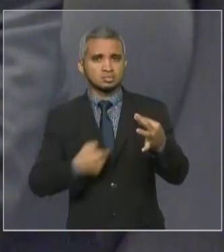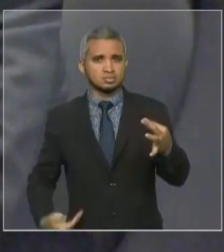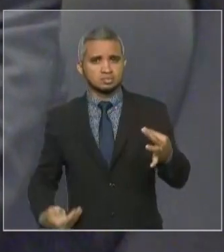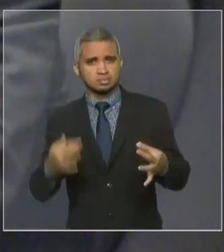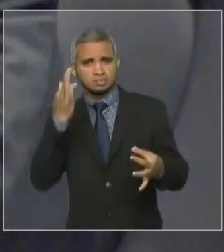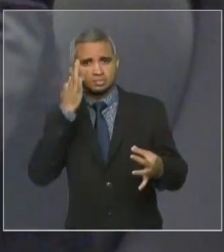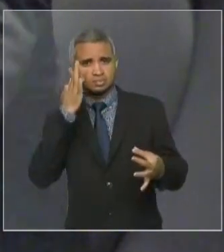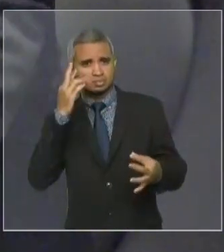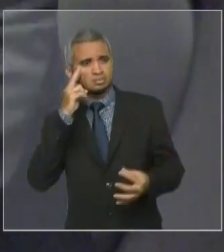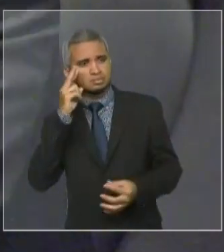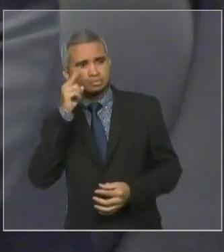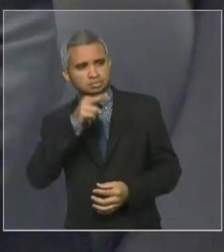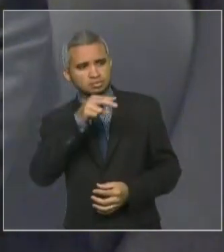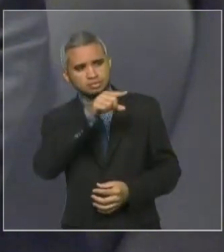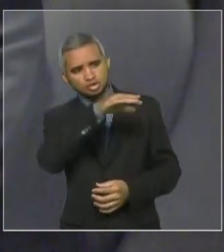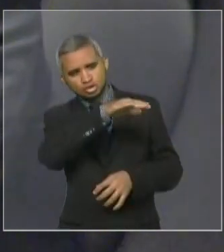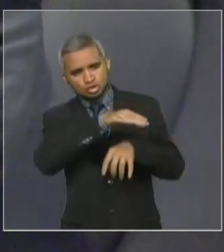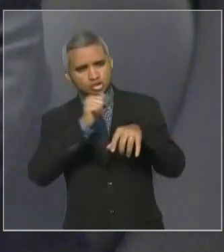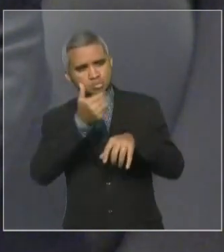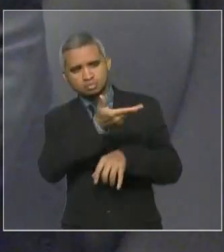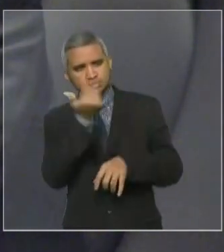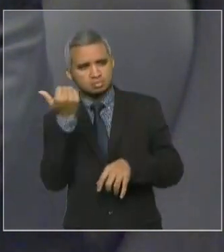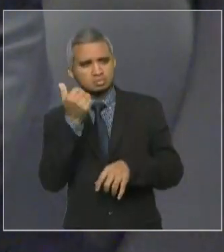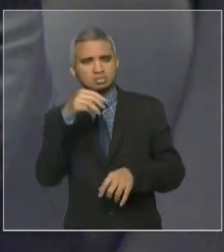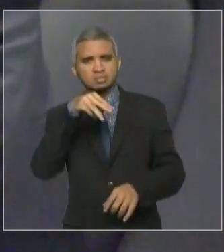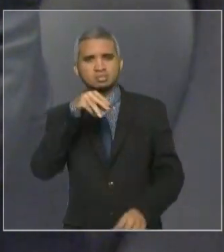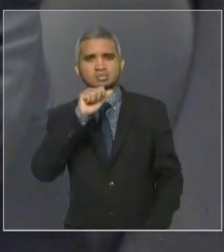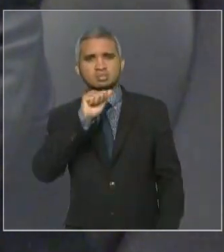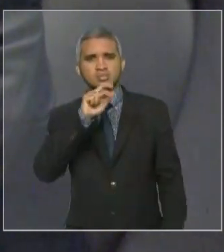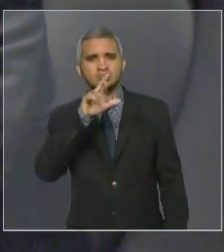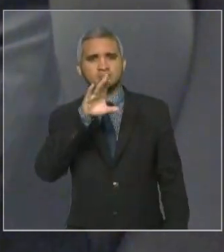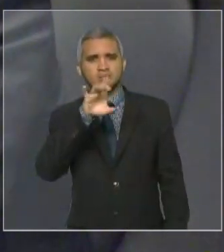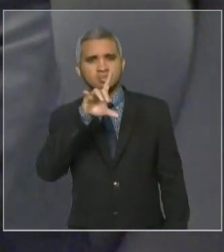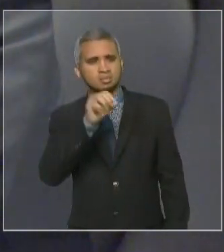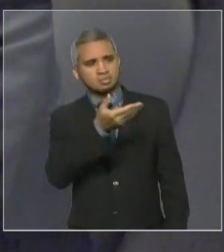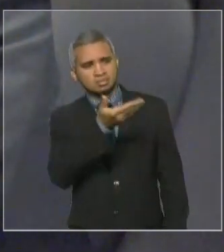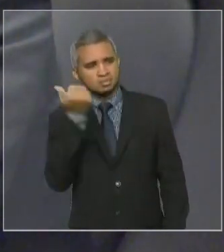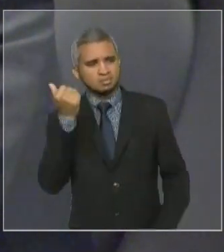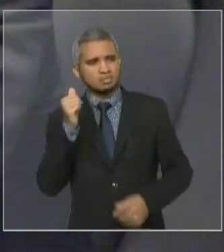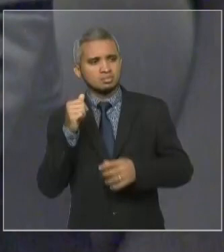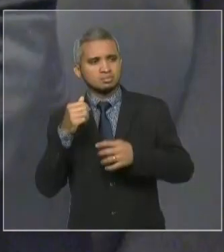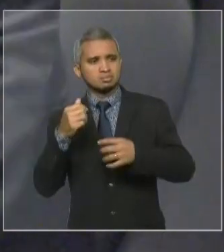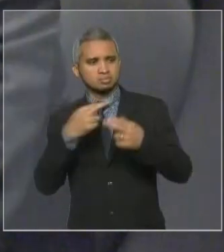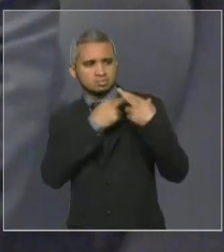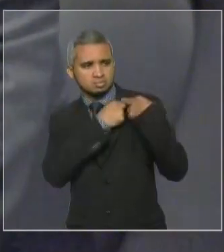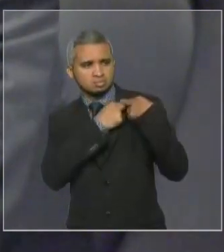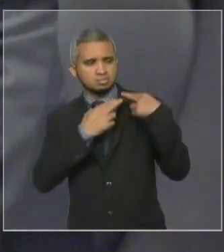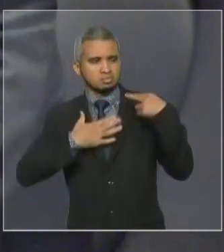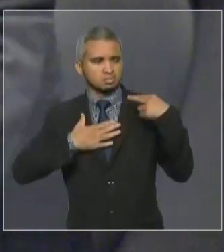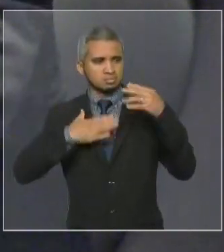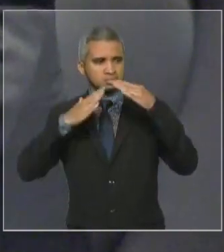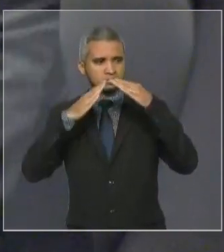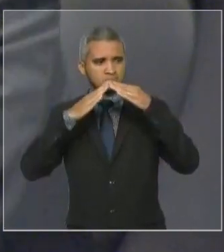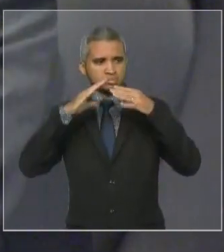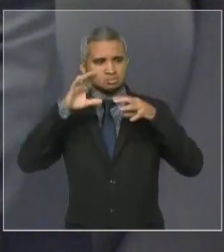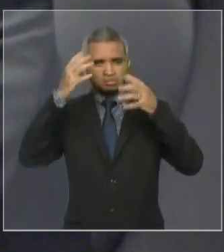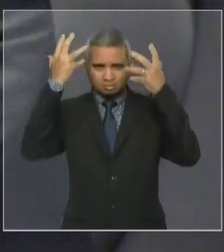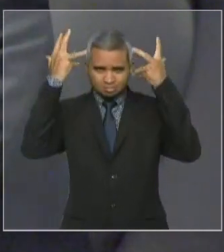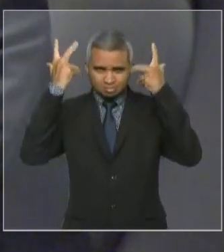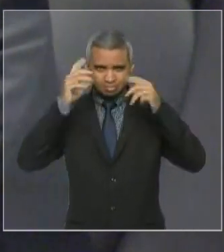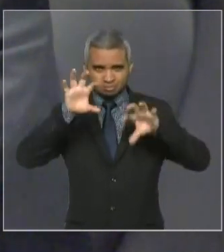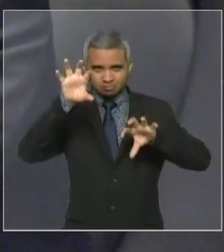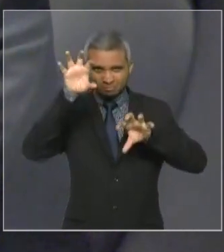chamar para conduzir, mais uma vez, a Casa Civil. E, não tenho dúvida, pela sua experiência, pela sua